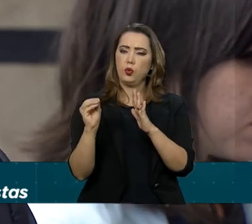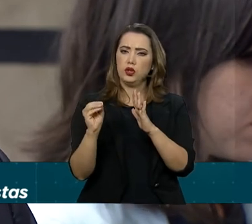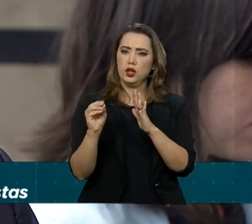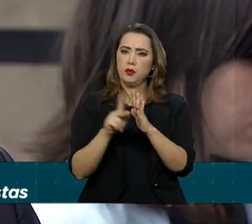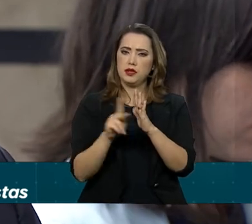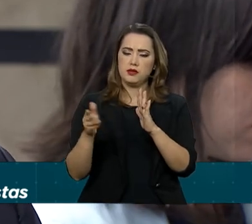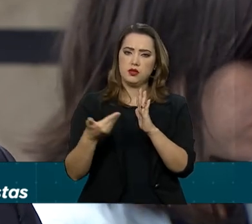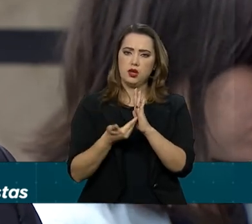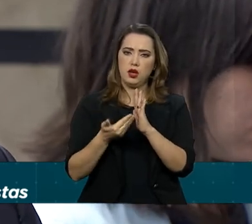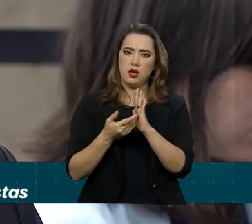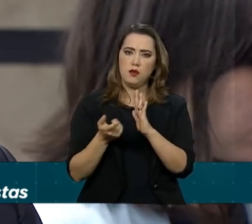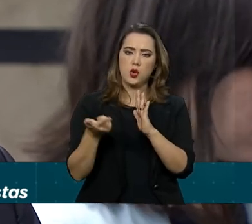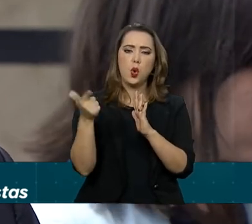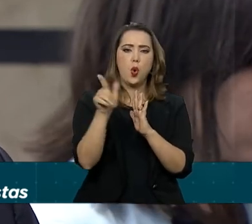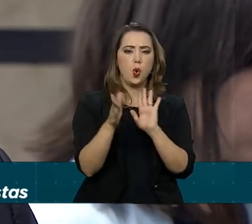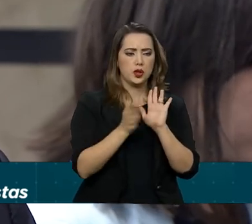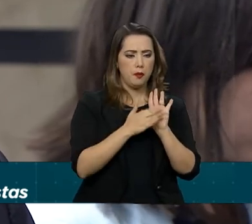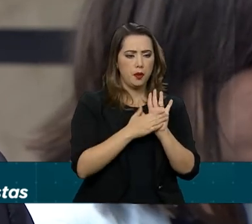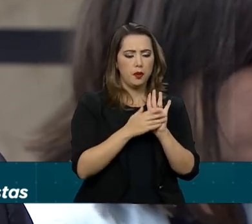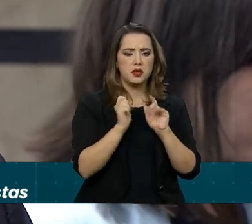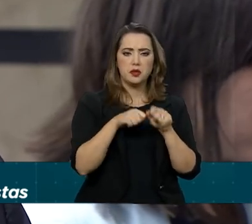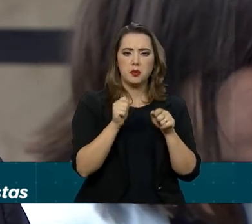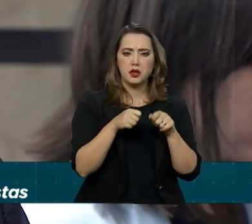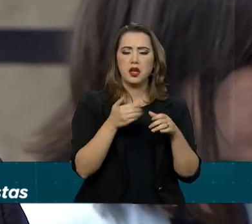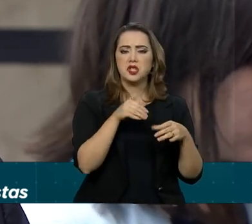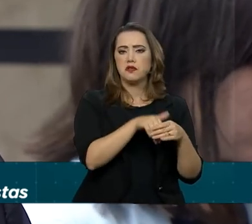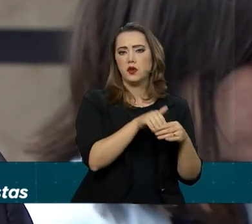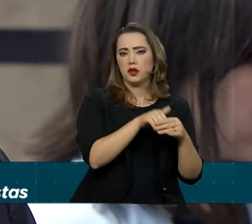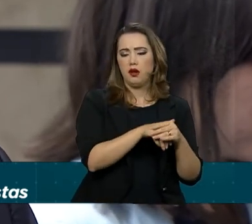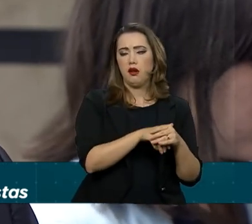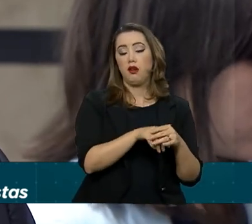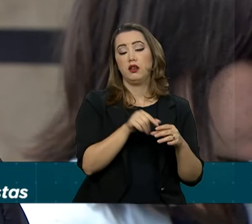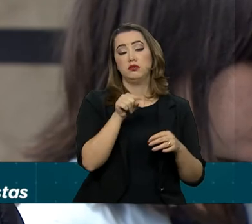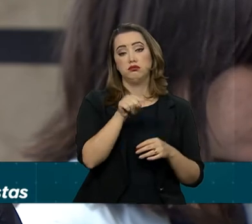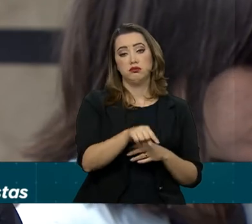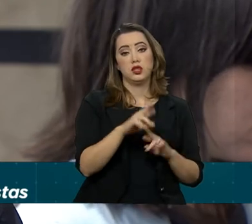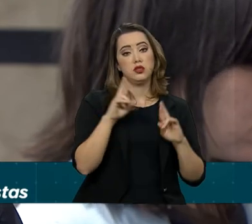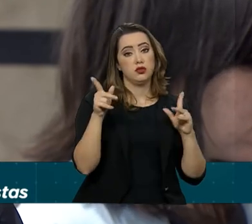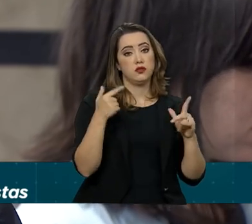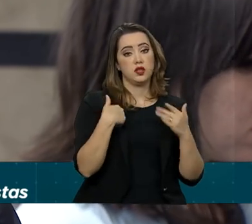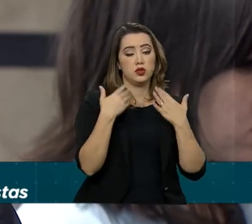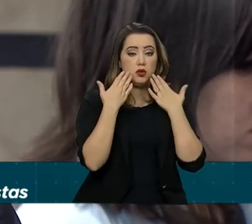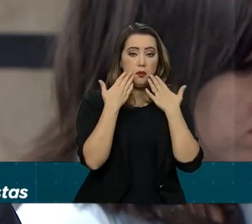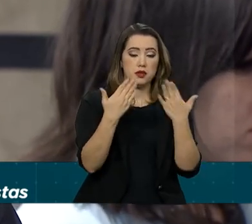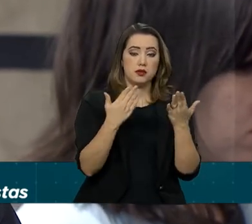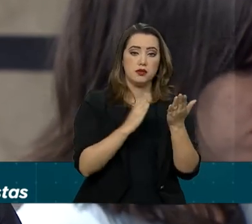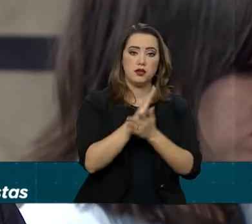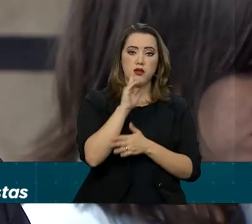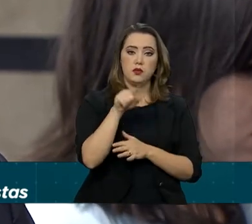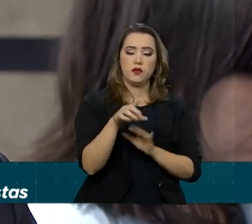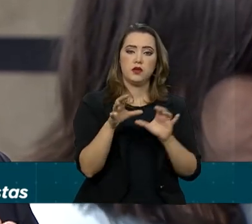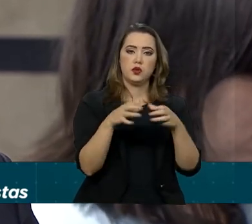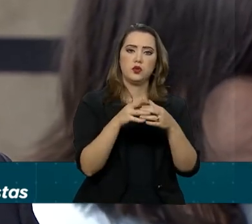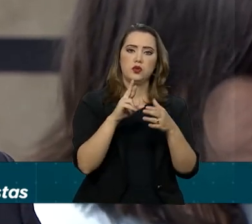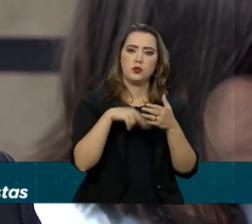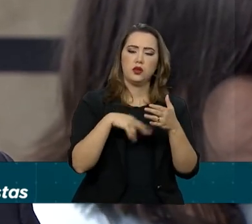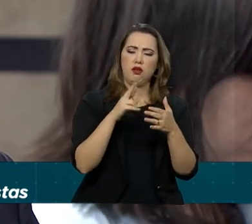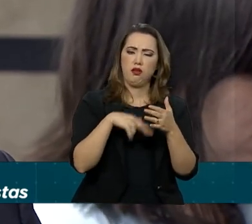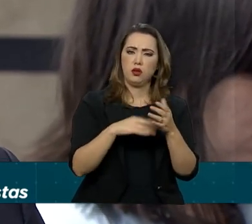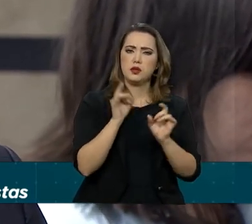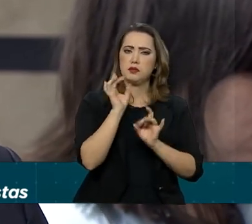contra-proposta já de um texto que pudesse ser colocado em votação, diferente do que foi aprovado da Comissão Especial, com algumas dessas